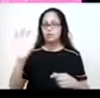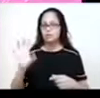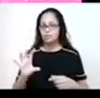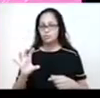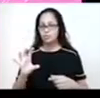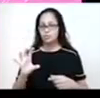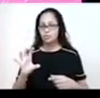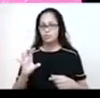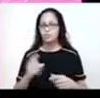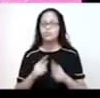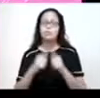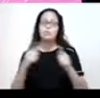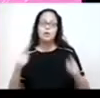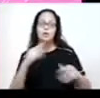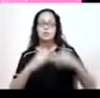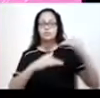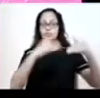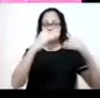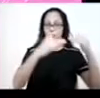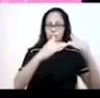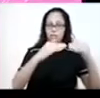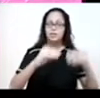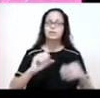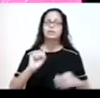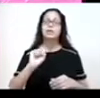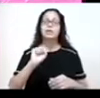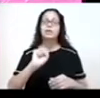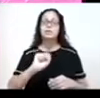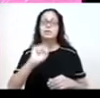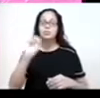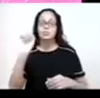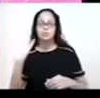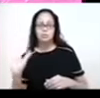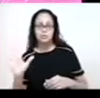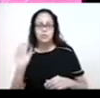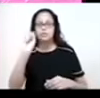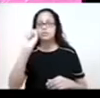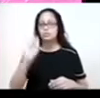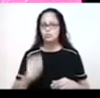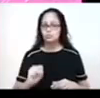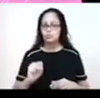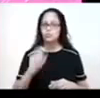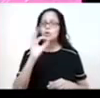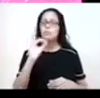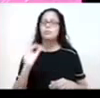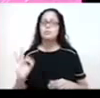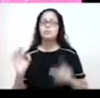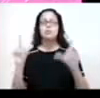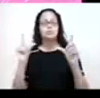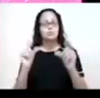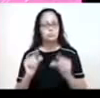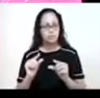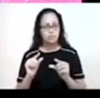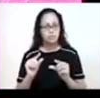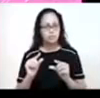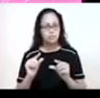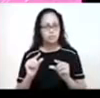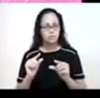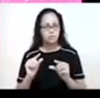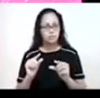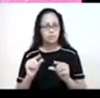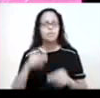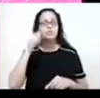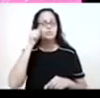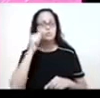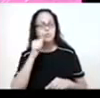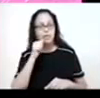maior desenvolvimento, que é a região sudeste, a região sul, há uma porcentagem menor de mulheres que nunca tiveram acesso ao exame. É o